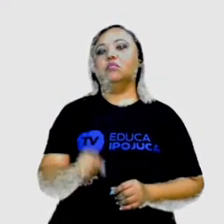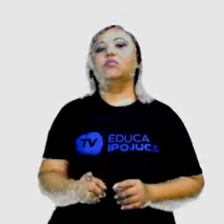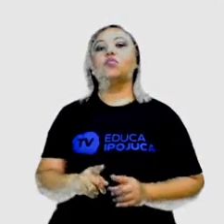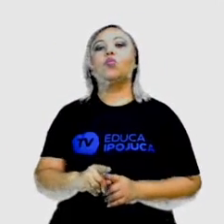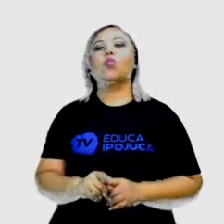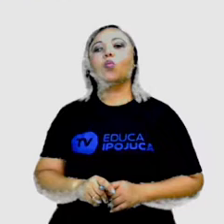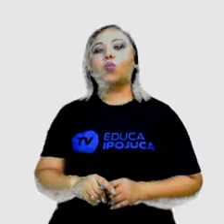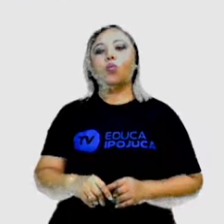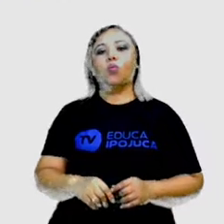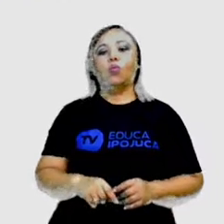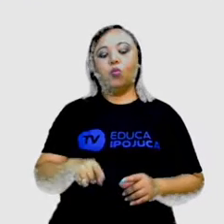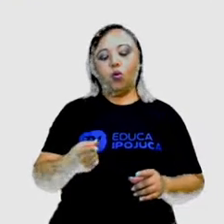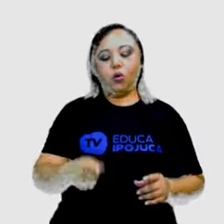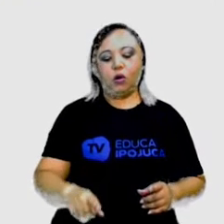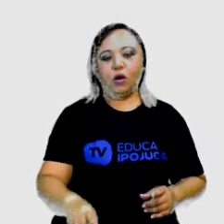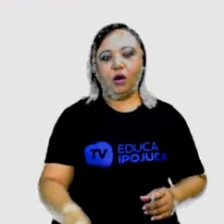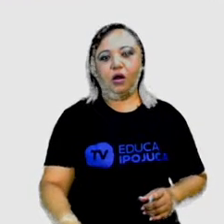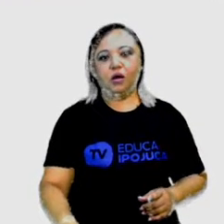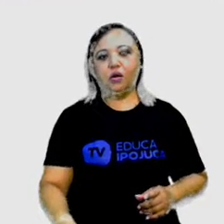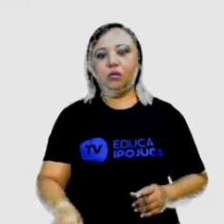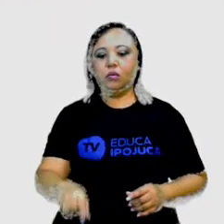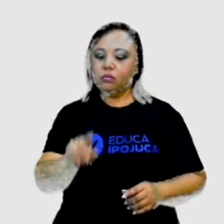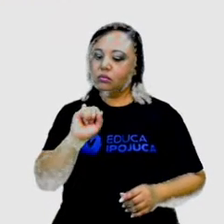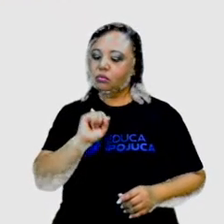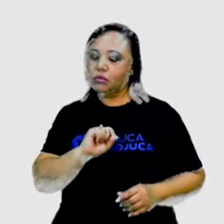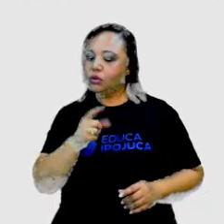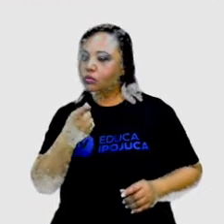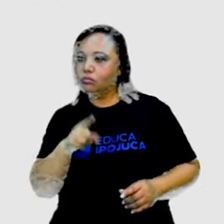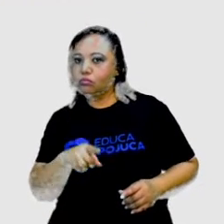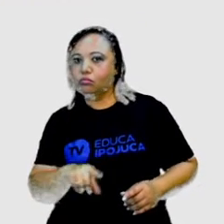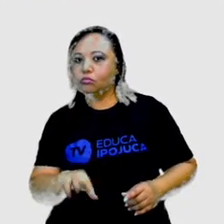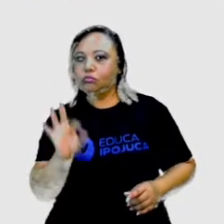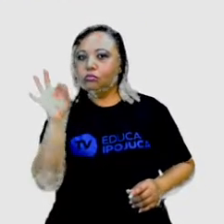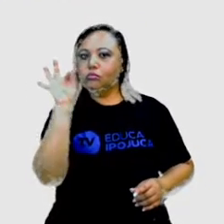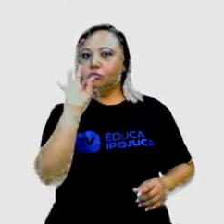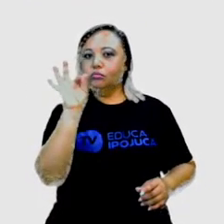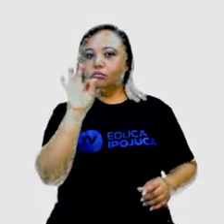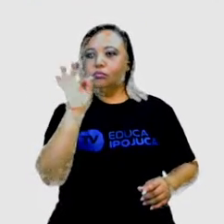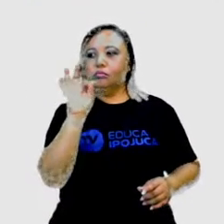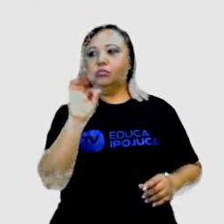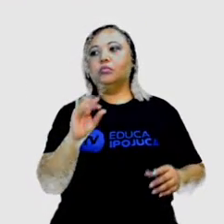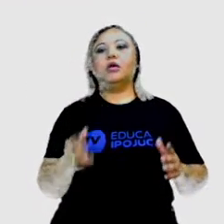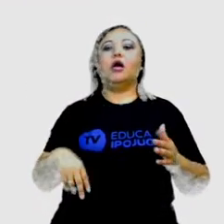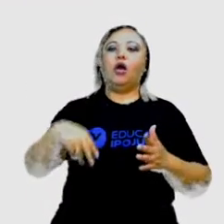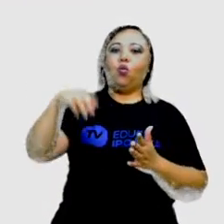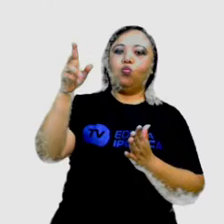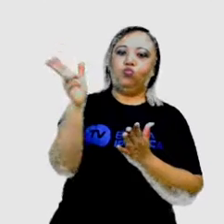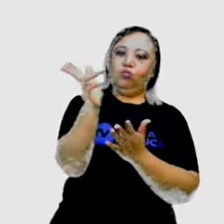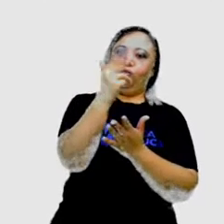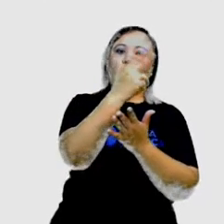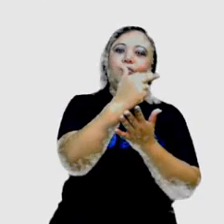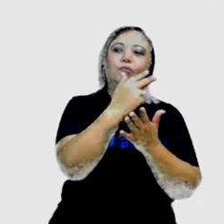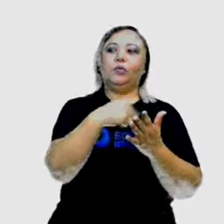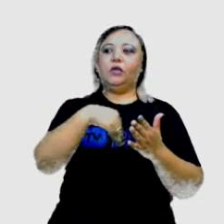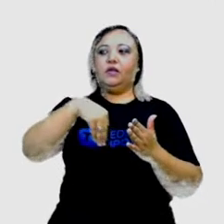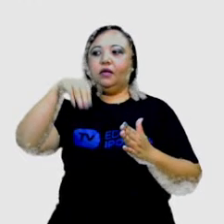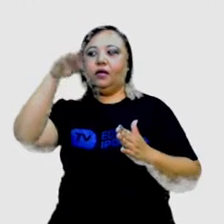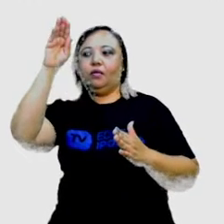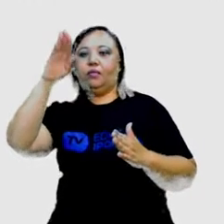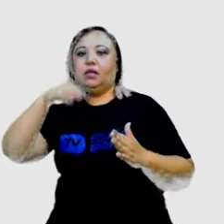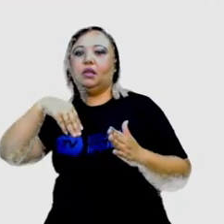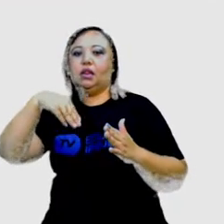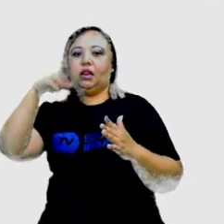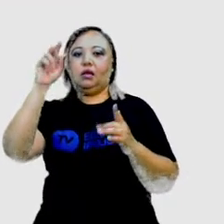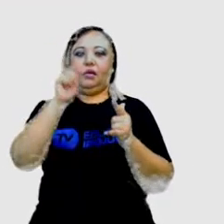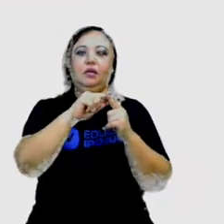a impressão que você tem que ela vai cair dentro. Imagine alguém que tem essa habilidade, né, de pintar, de fazer